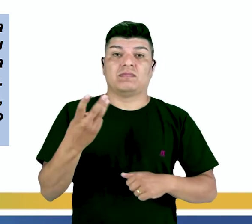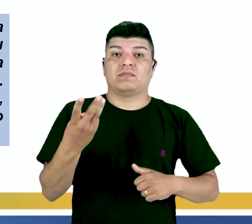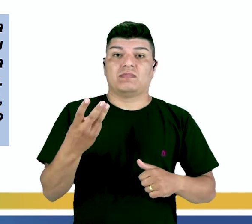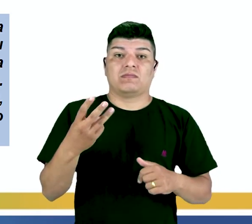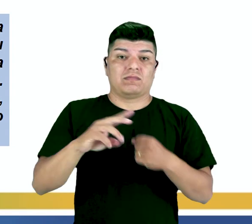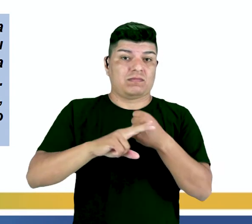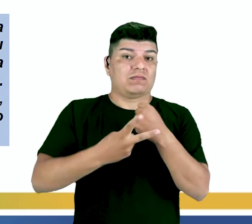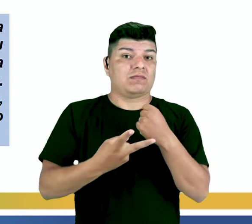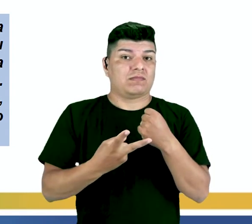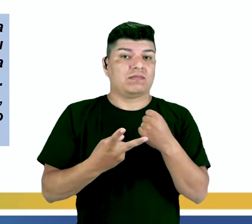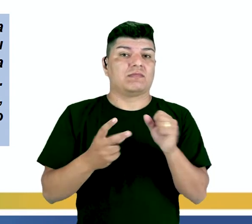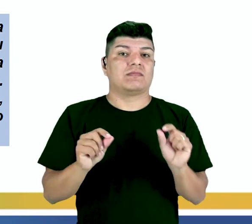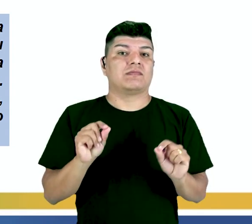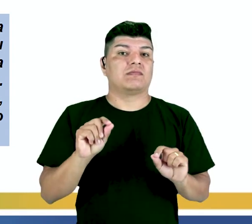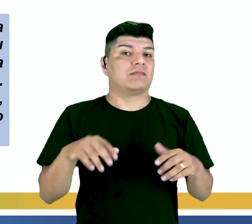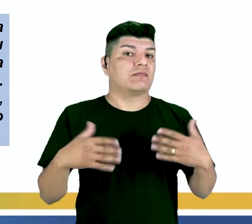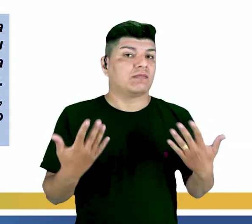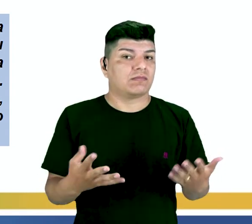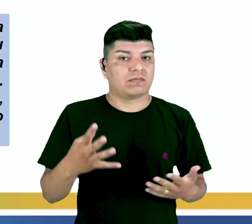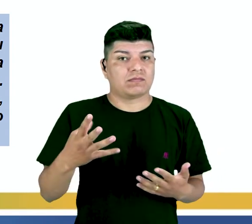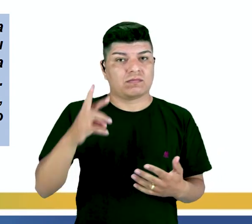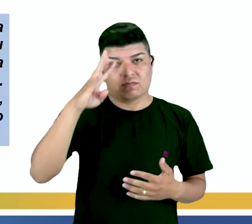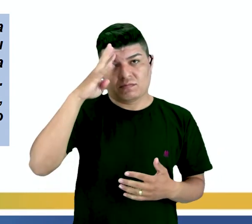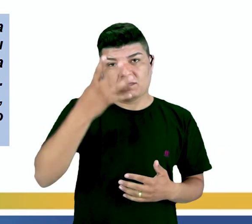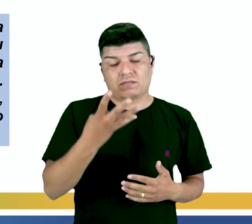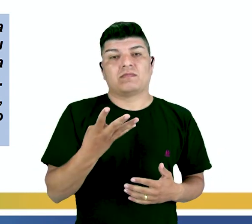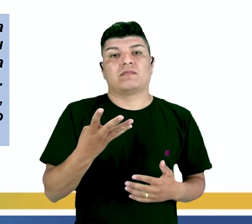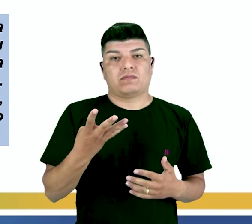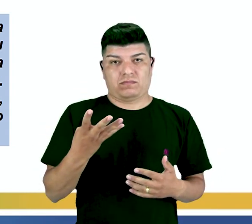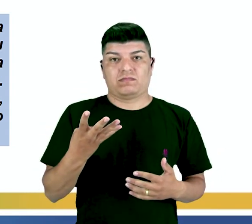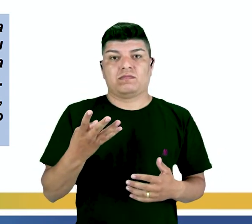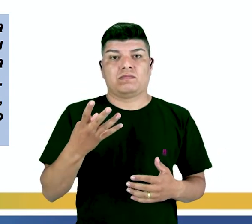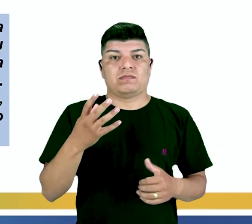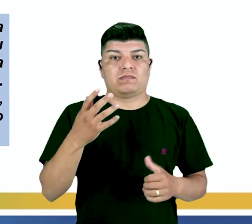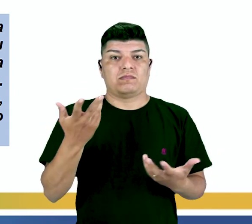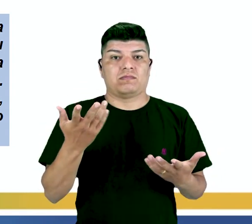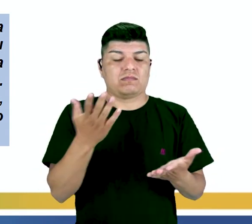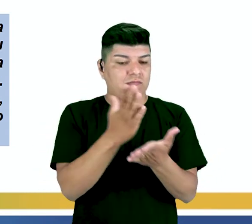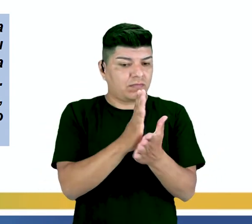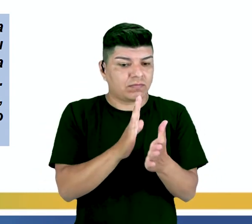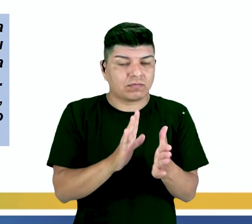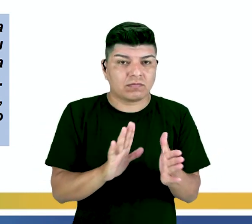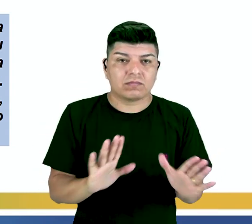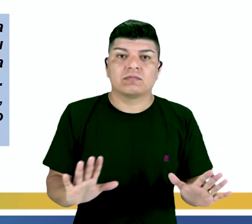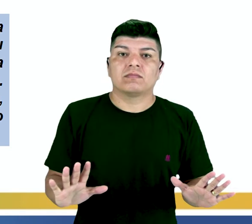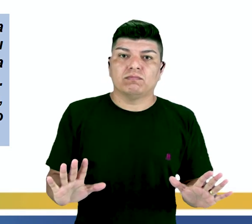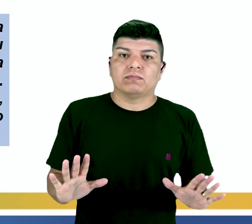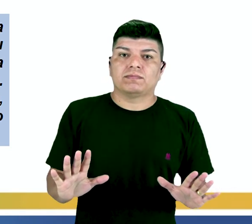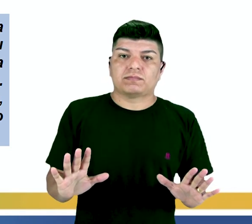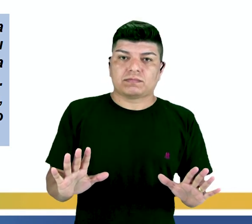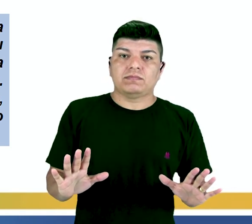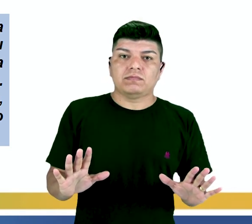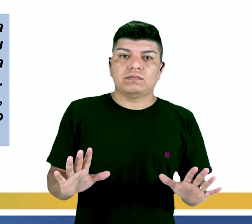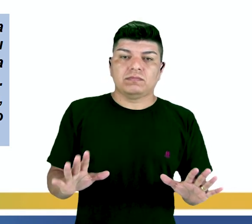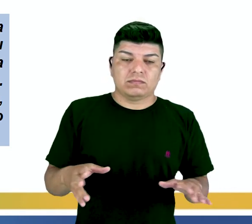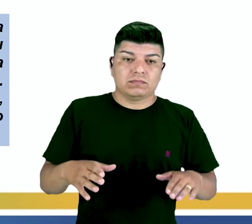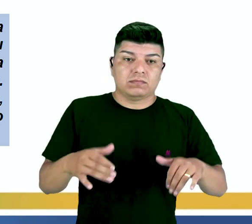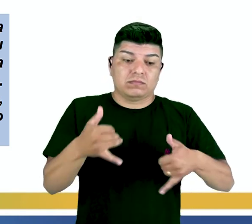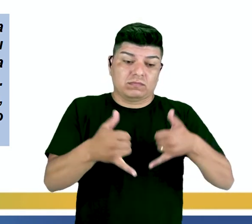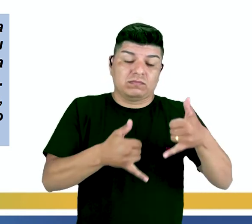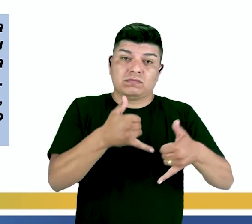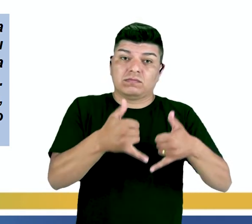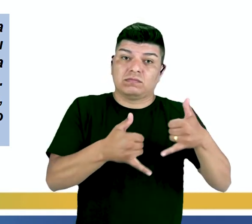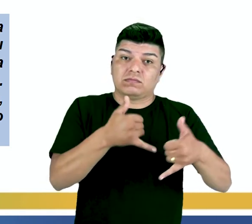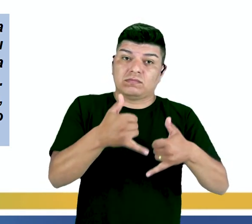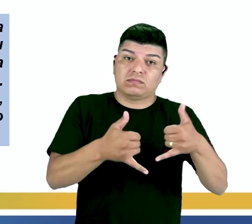consequência foi o resultado de o encantamento se terminar e o sapatinho de